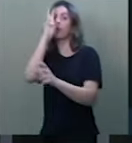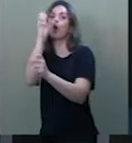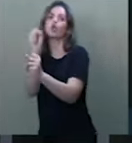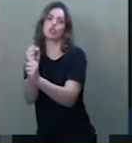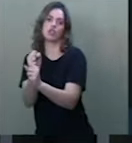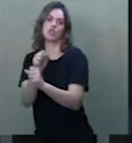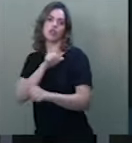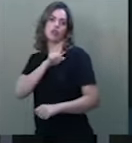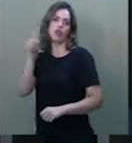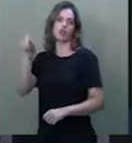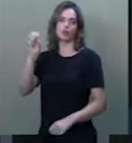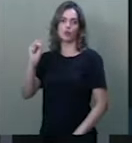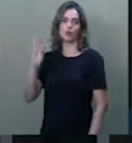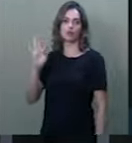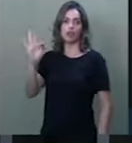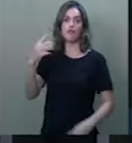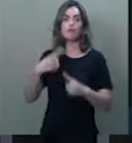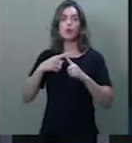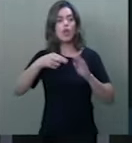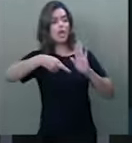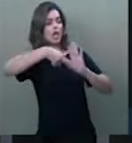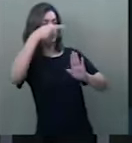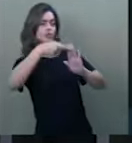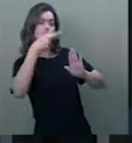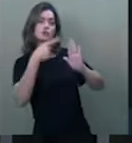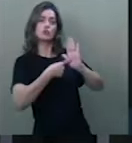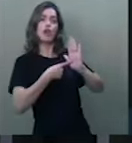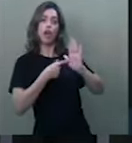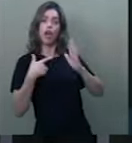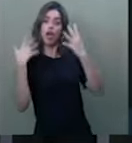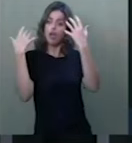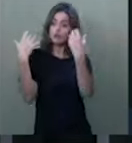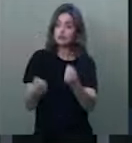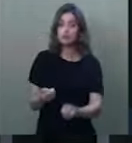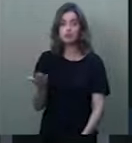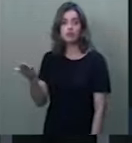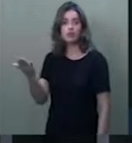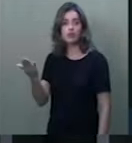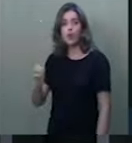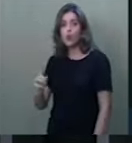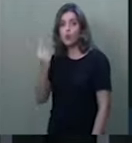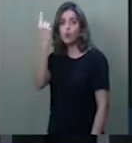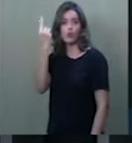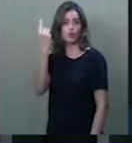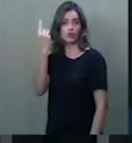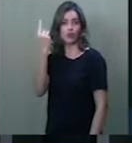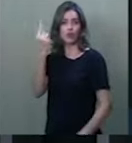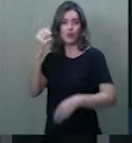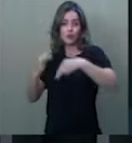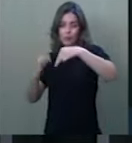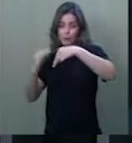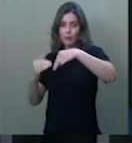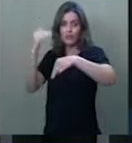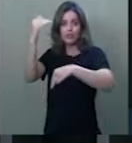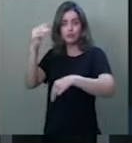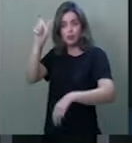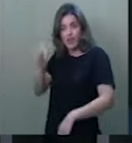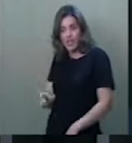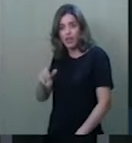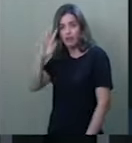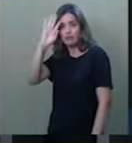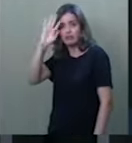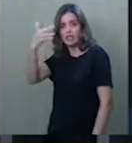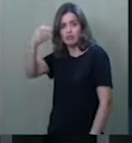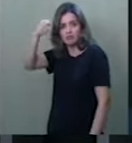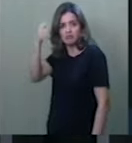que, por uma resolução, foram otorgados ao único ministro que, por decisões monocráticas,